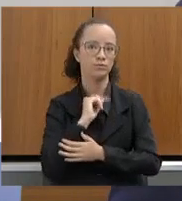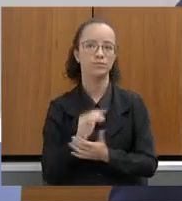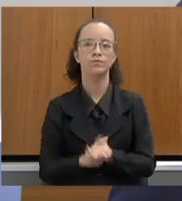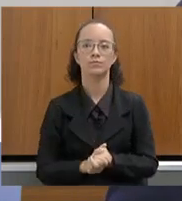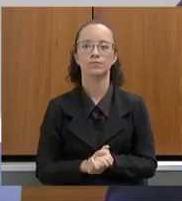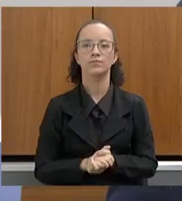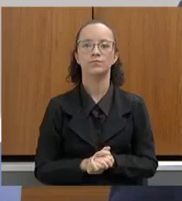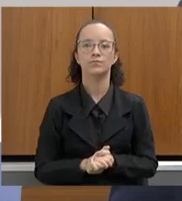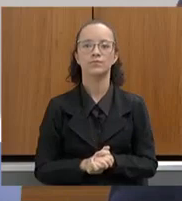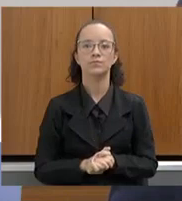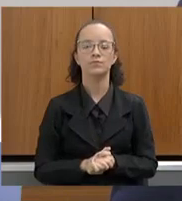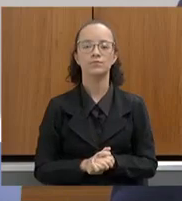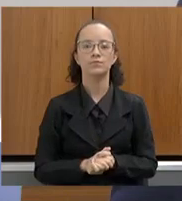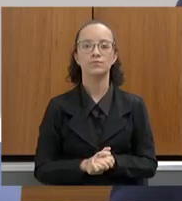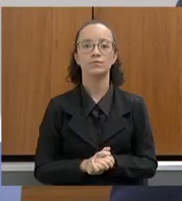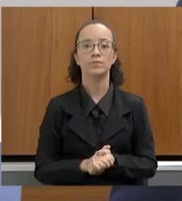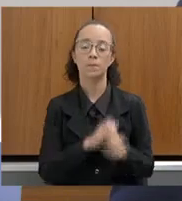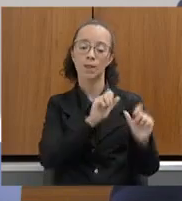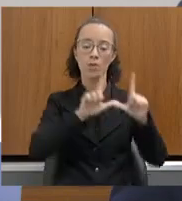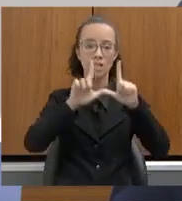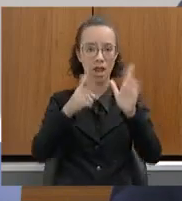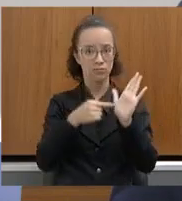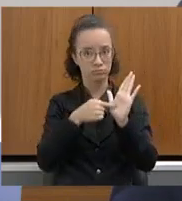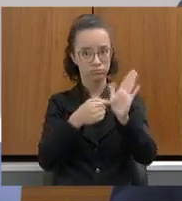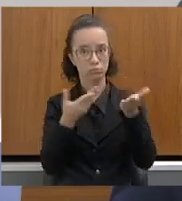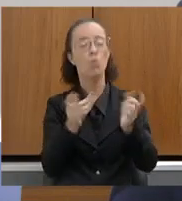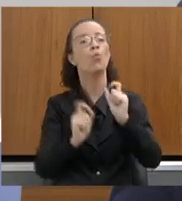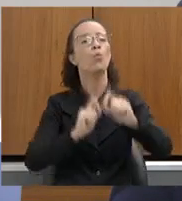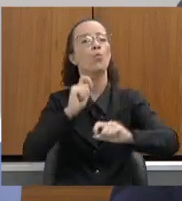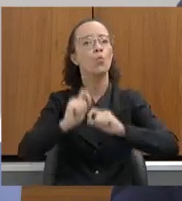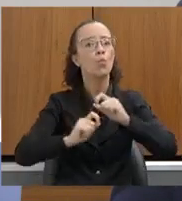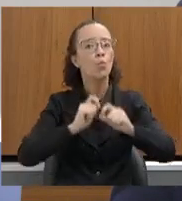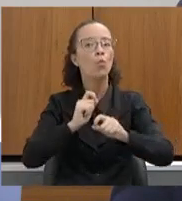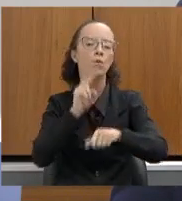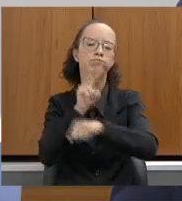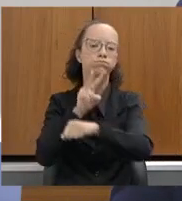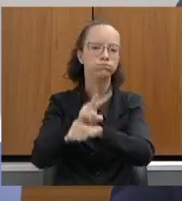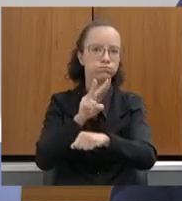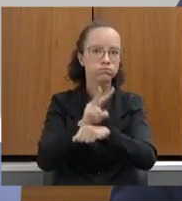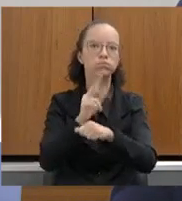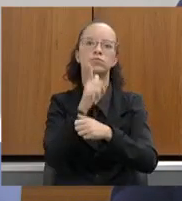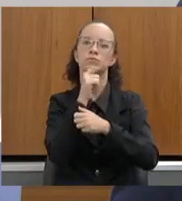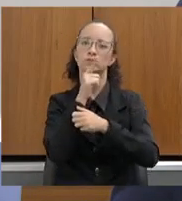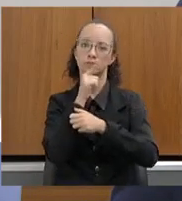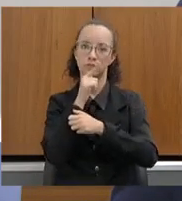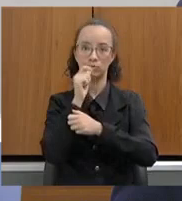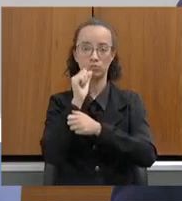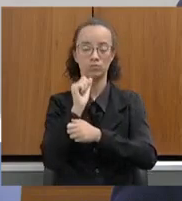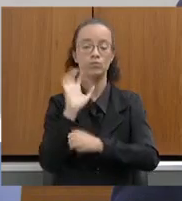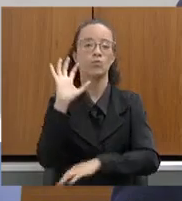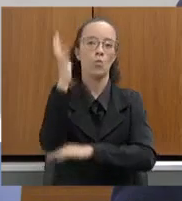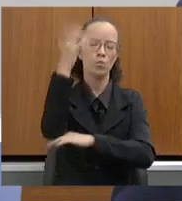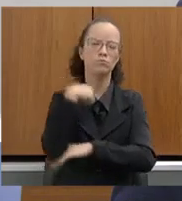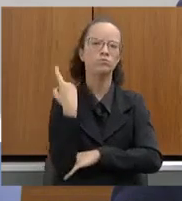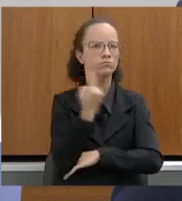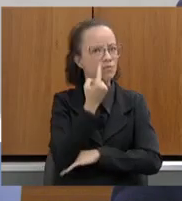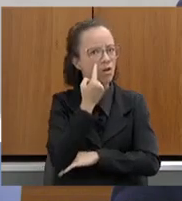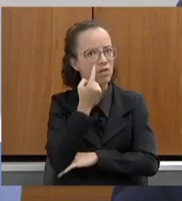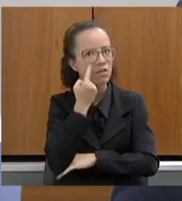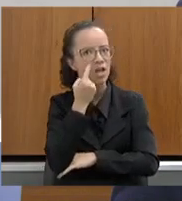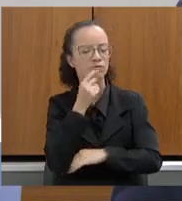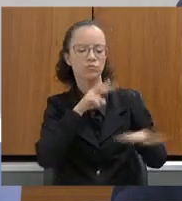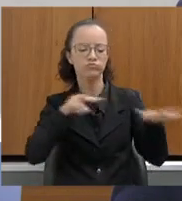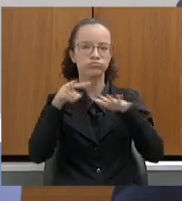por favor. O slide seguinte se refere ao monitoramento hidrometeorológico. Nós estamos vendo, nas últimas